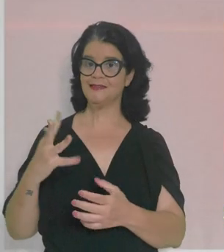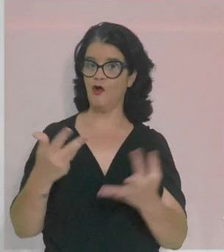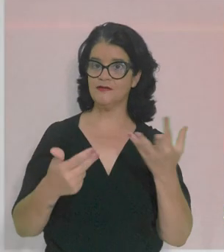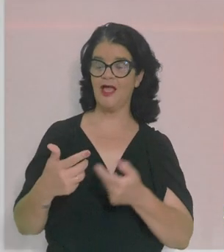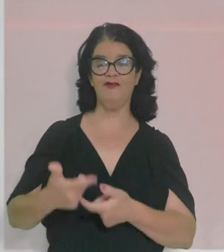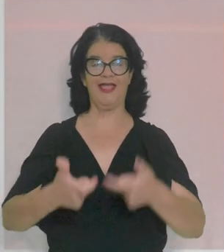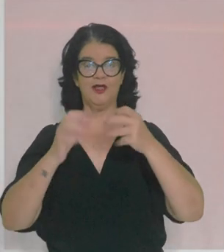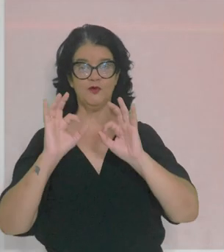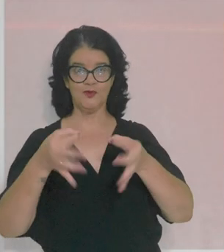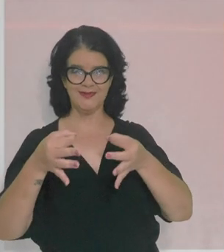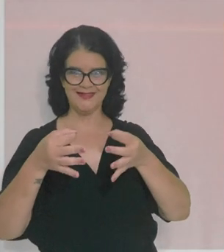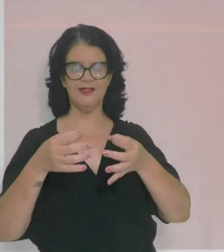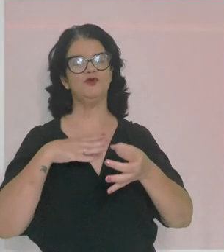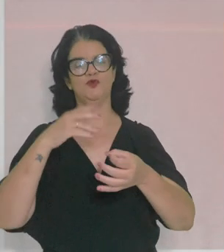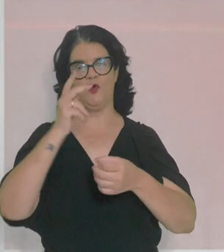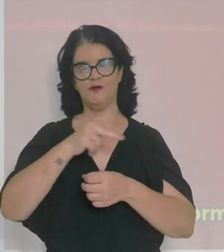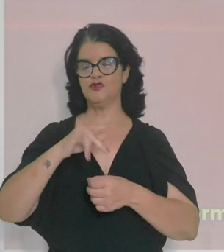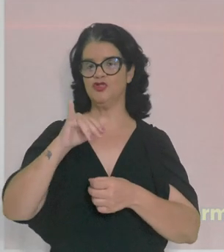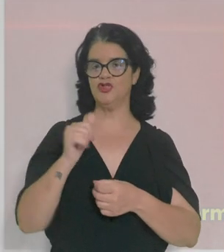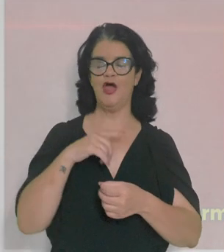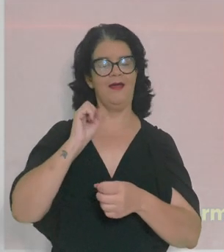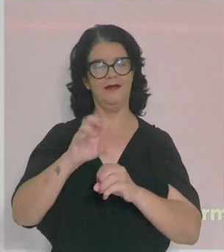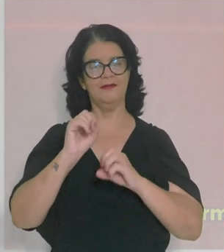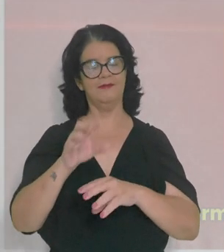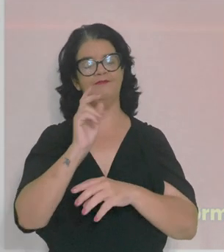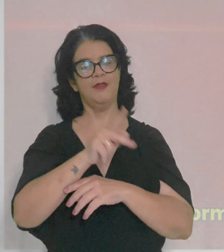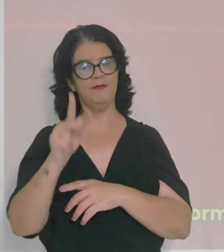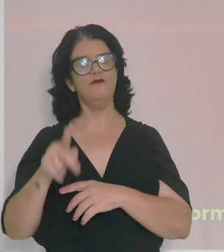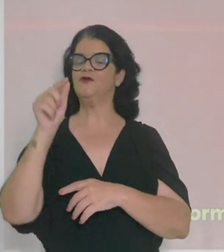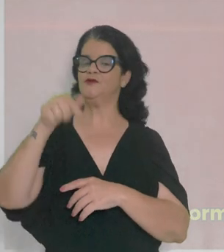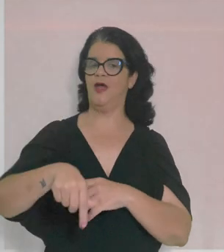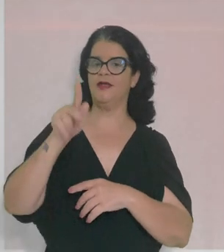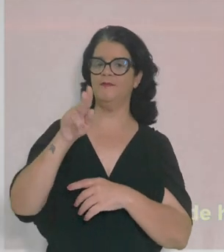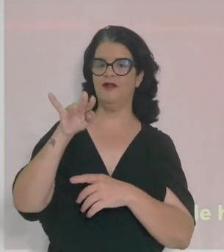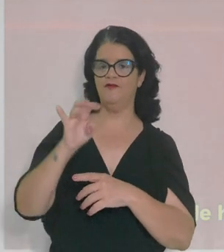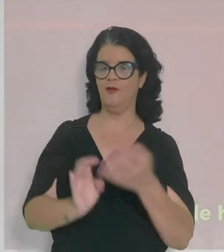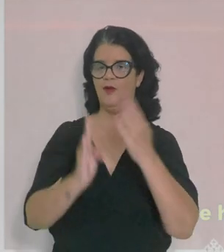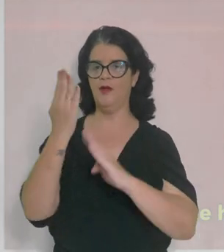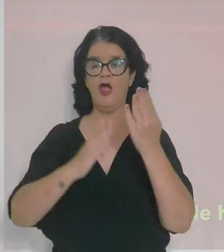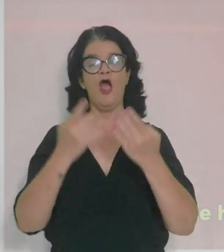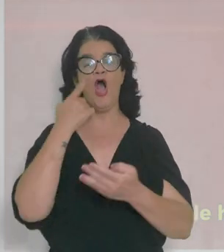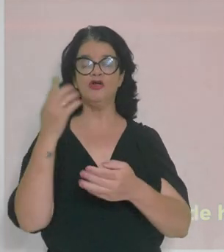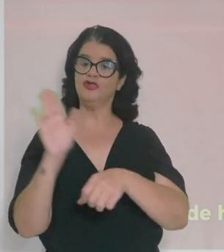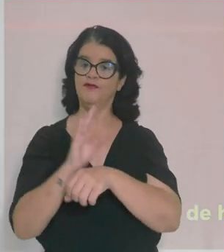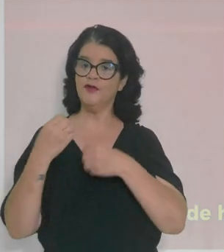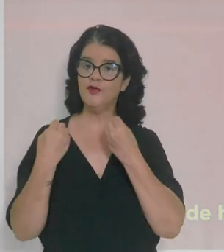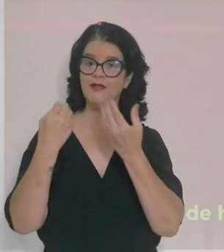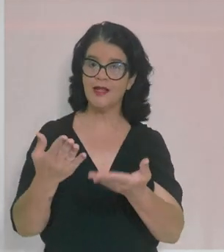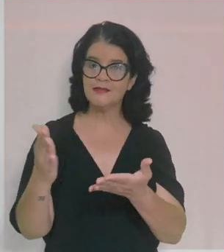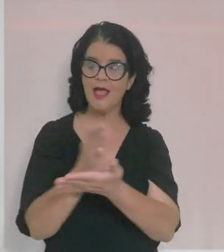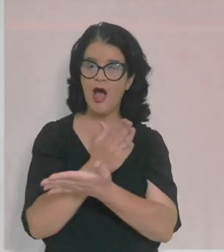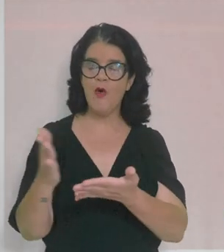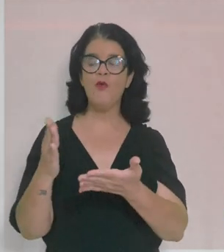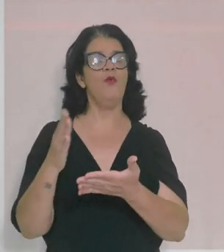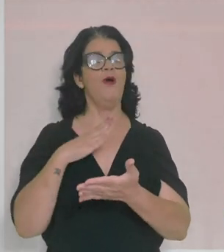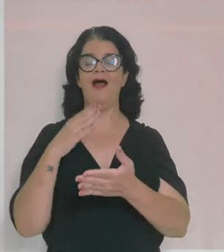Salve, salve, guerreiros! Tudo certo? Sou o professor Joia, docente formador de biologia aqui do Prevup. E no vídeo de hoje, pessoal, venho trazer para vocês